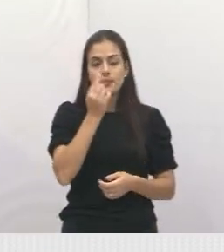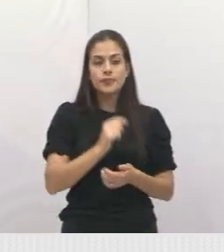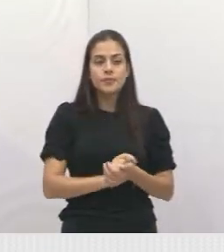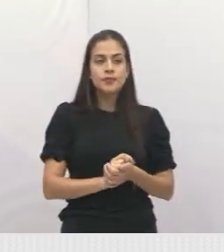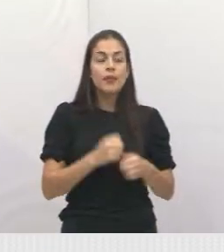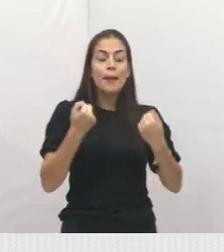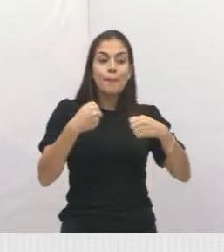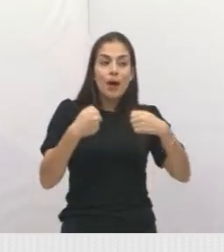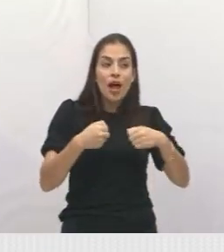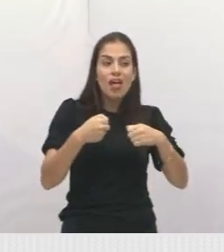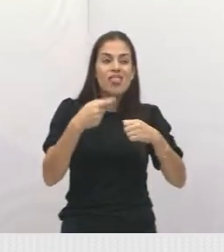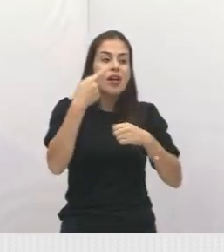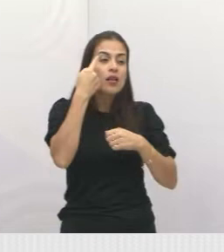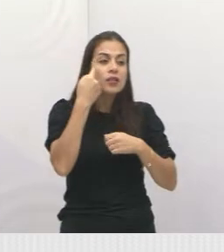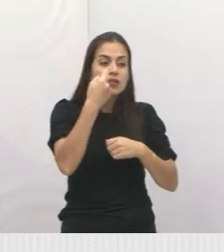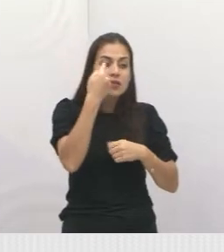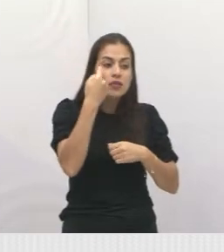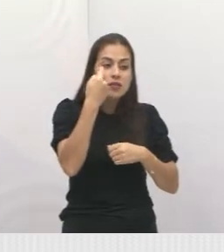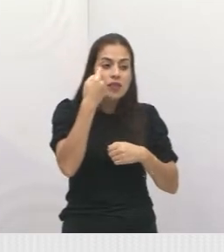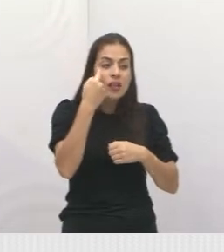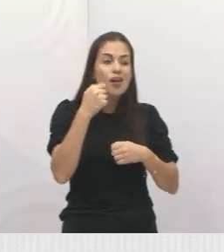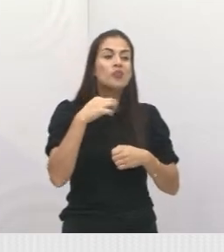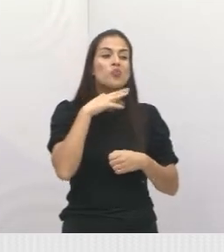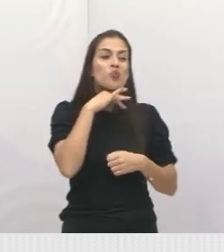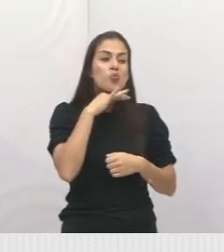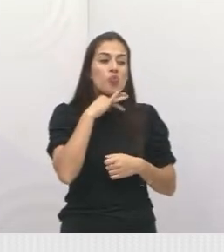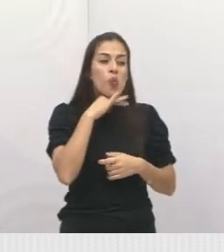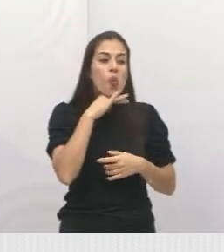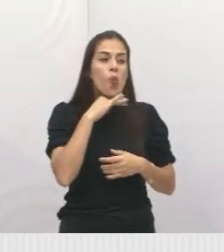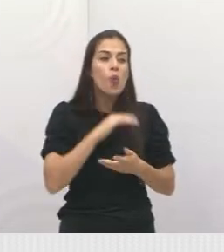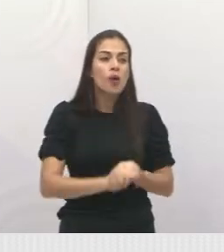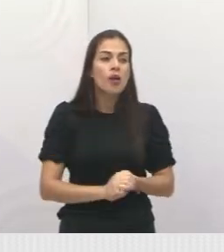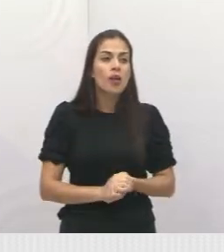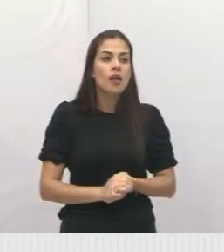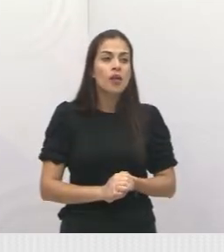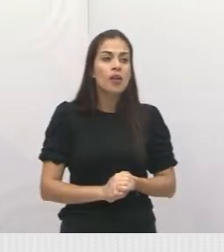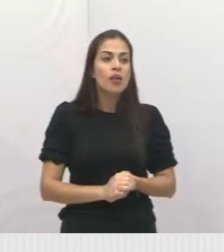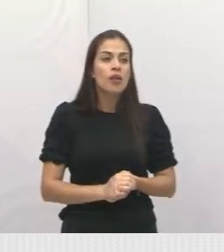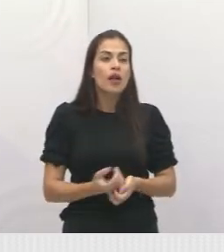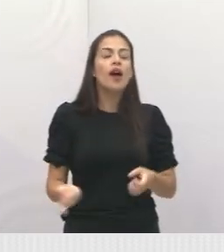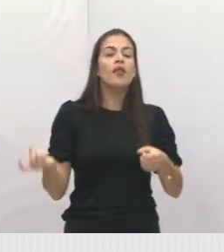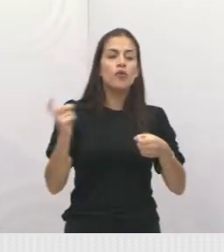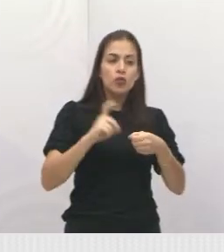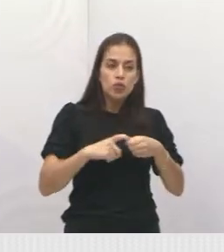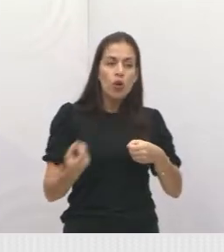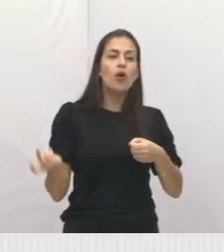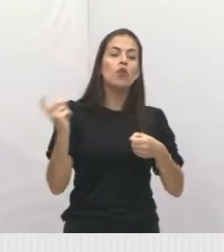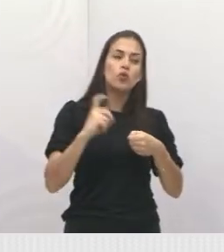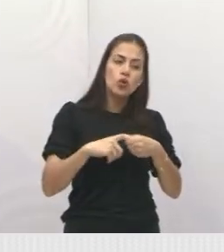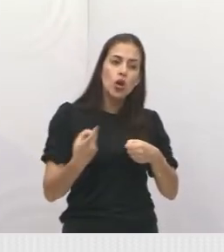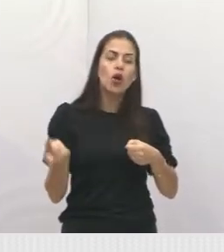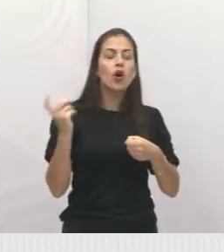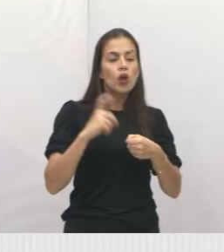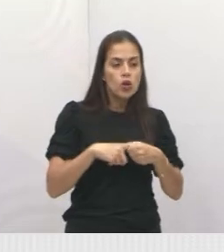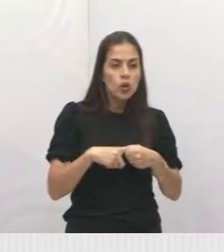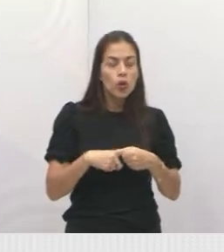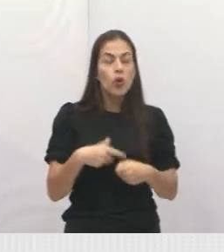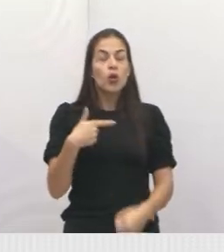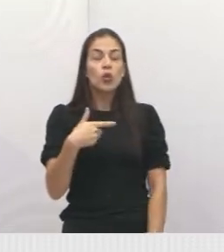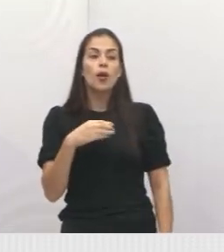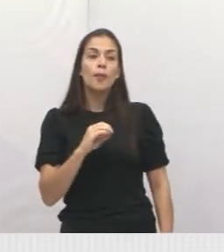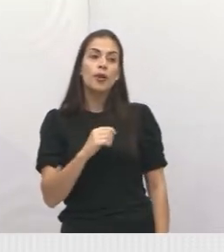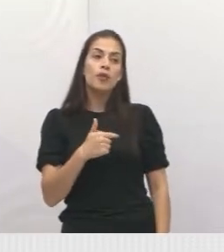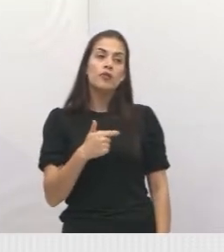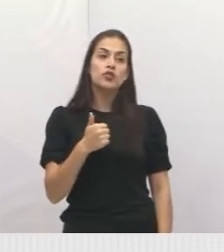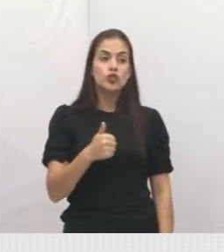Retorna, retorna, retorna, retorna. 2021 foi o último retorno dele. Lá no CIM. Para tentar fazer a